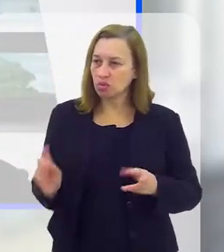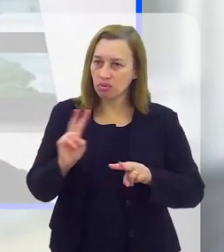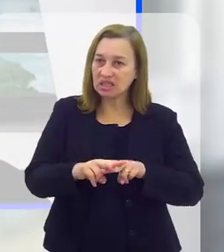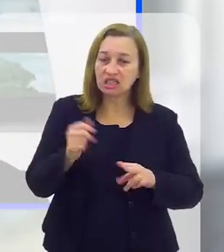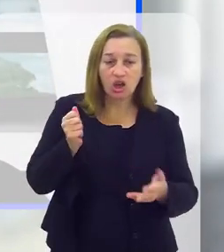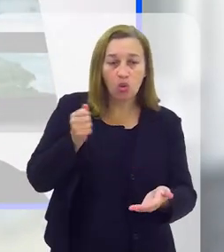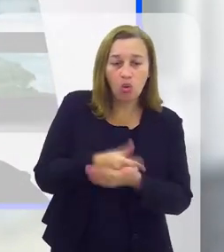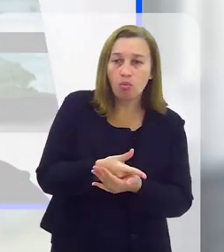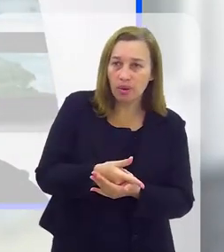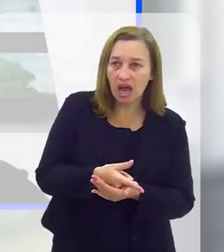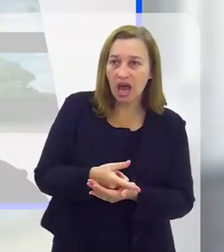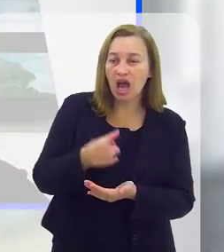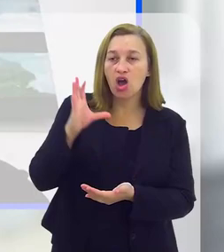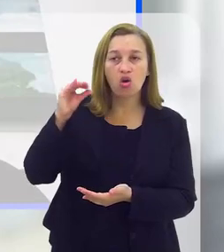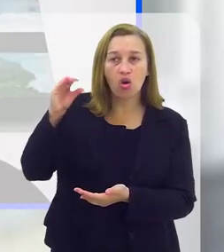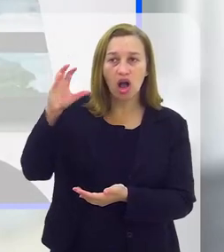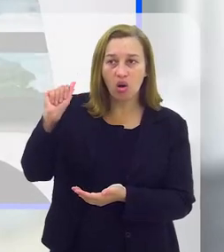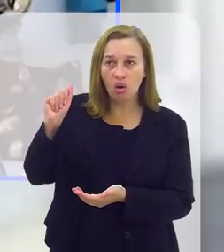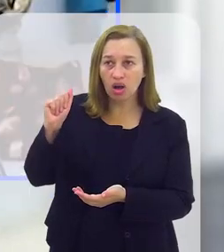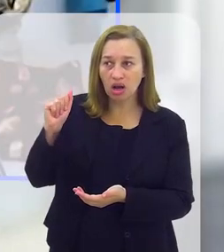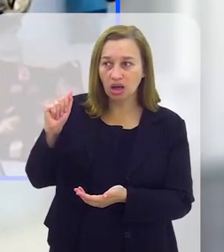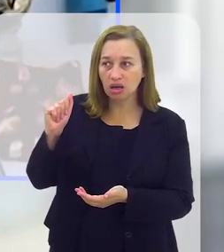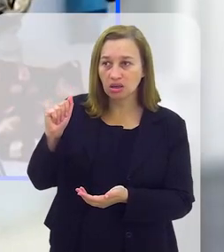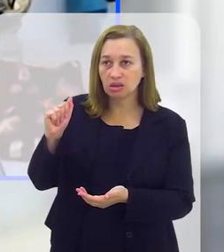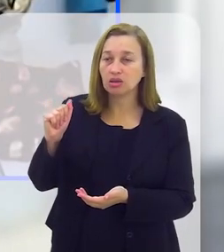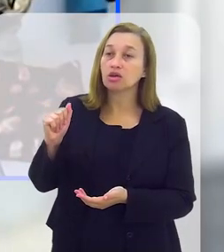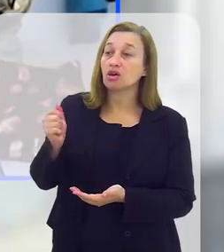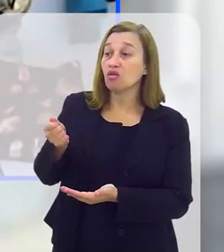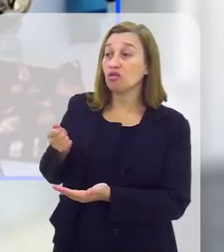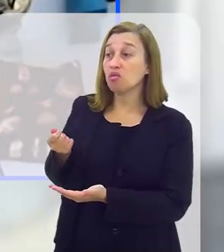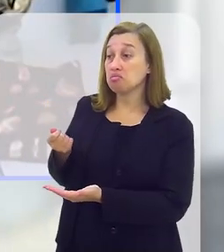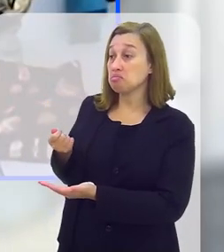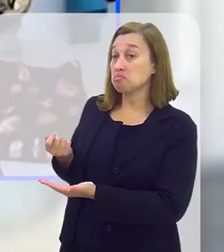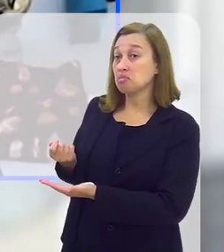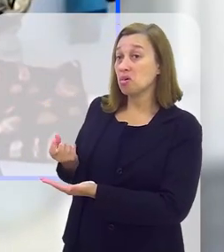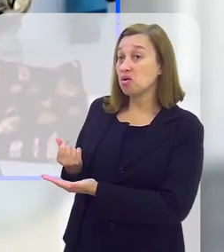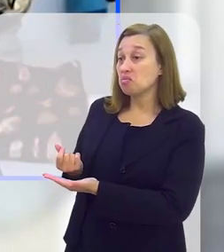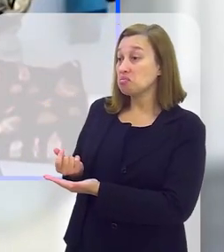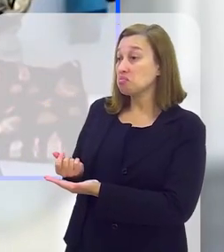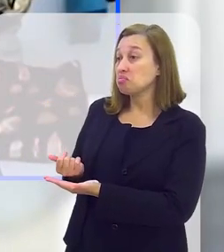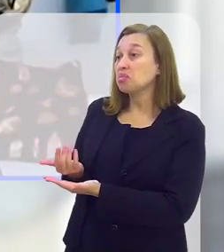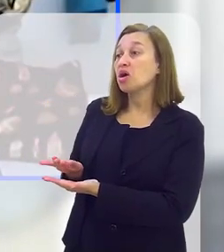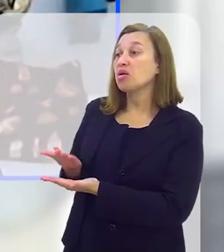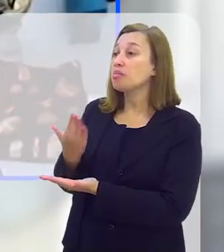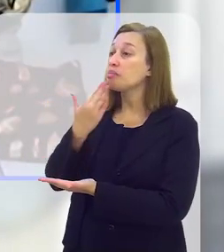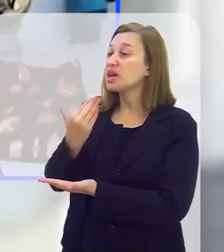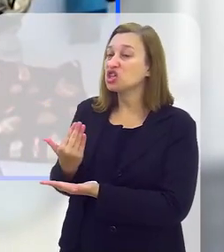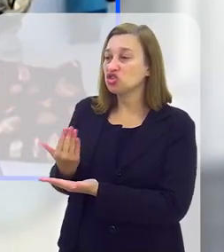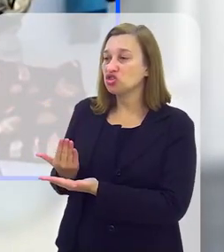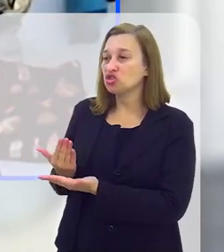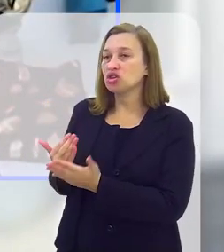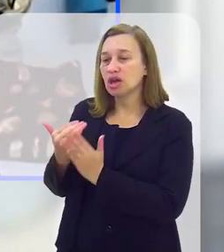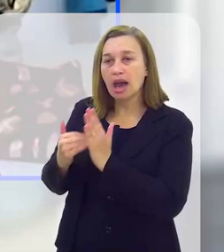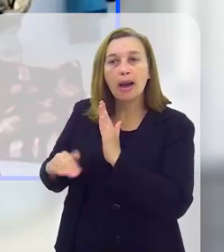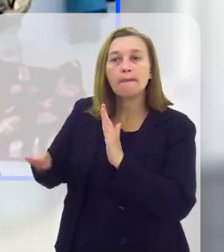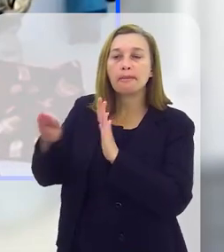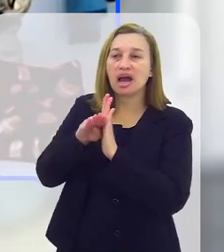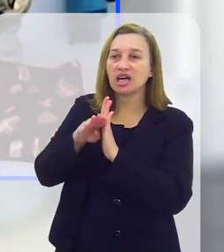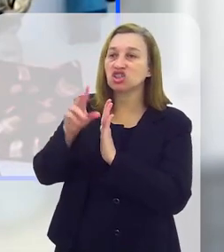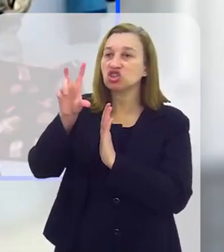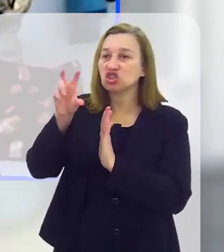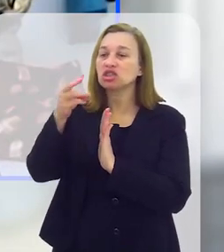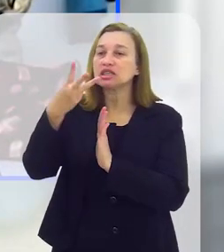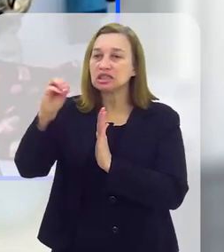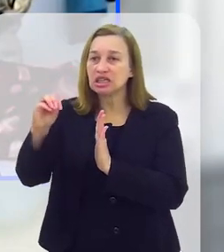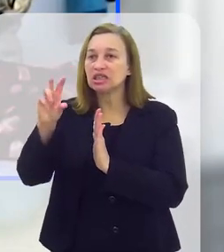quiser comprar uma Coca-Cola dentro da prisão, ele vai ser explorado, espoliado. Vamos cobrar dele uma Coca-Cola, 30,